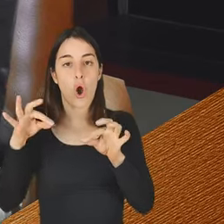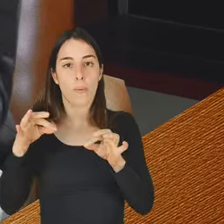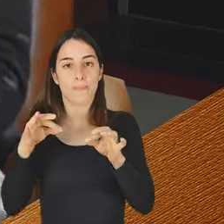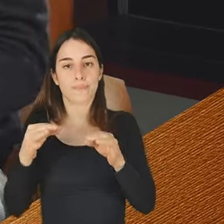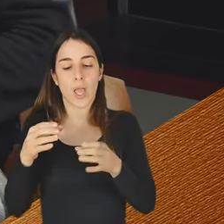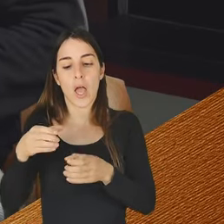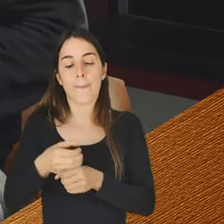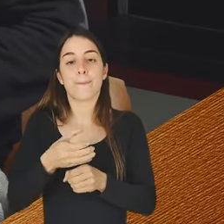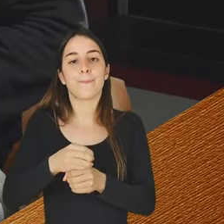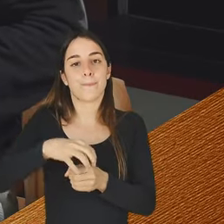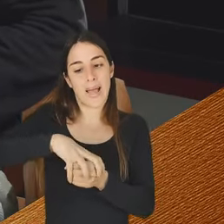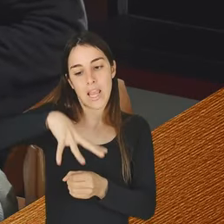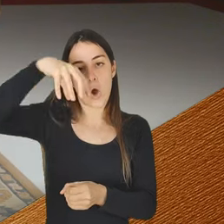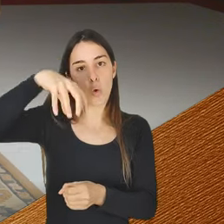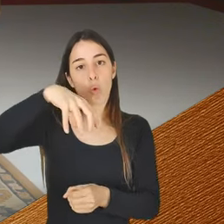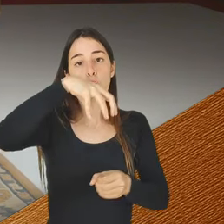fazer xixi.